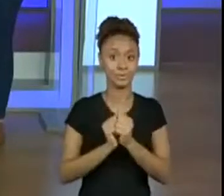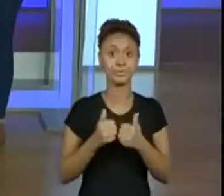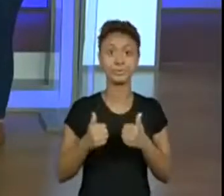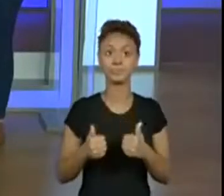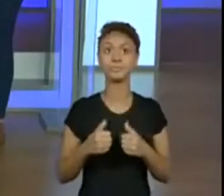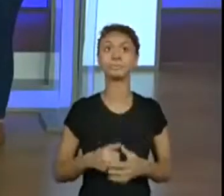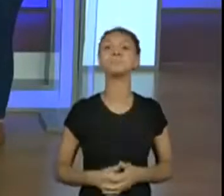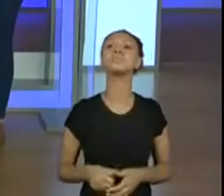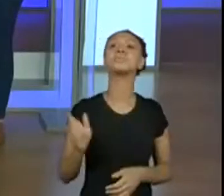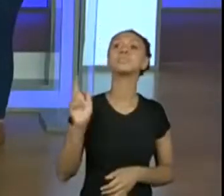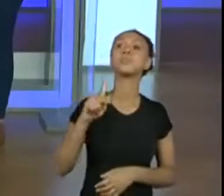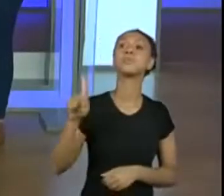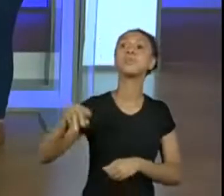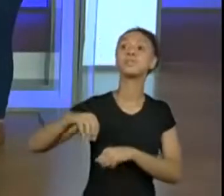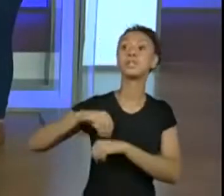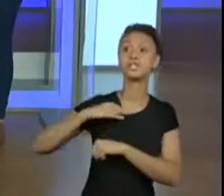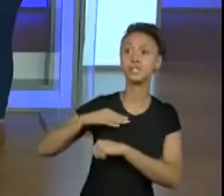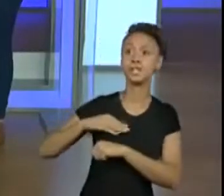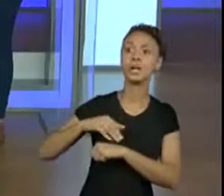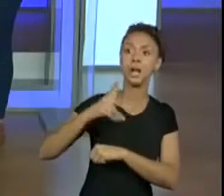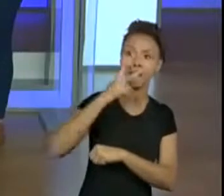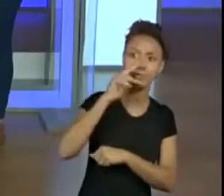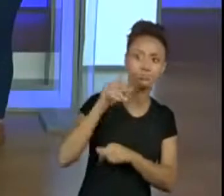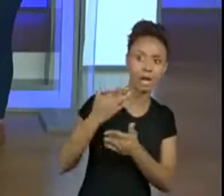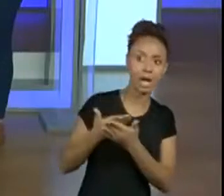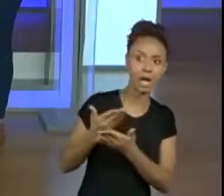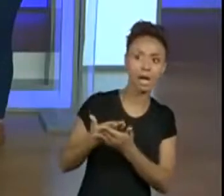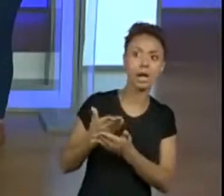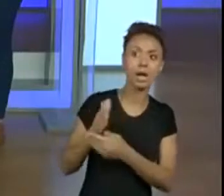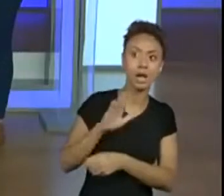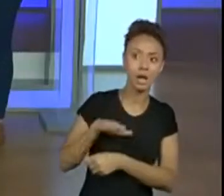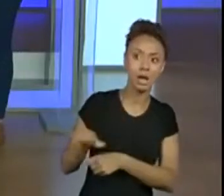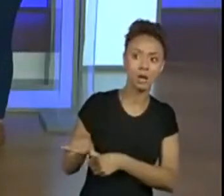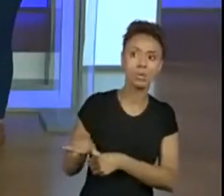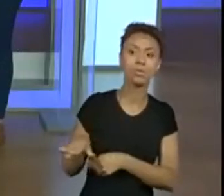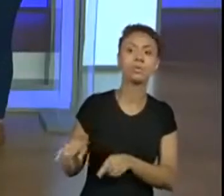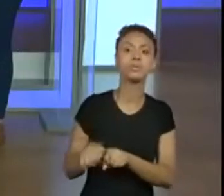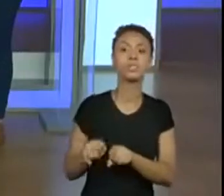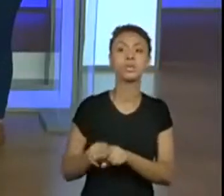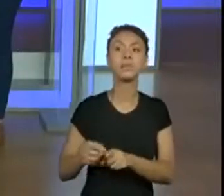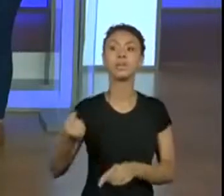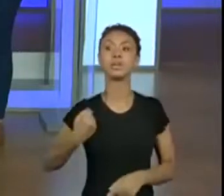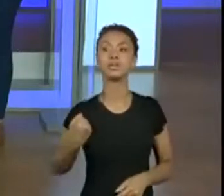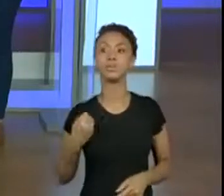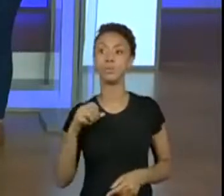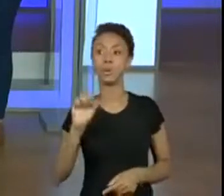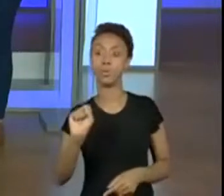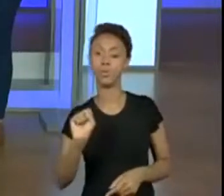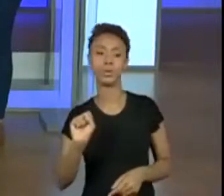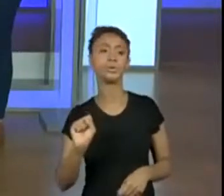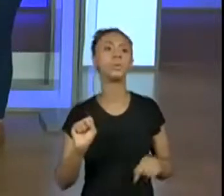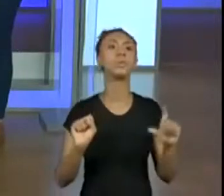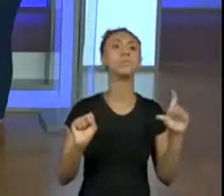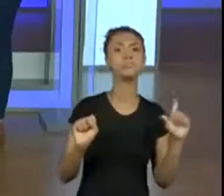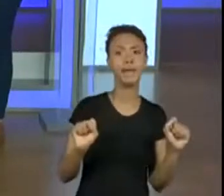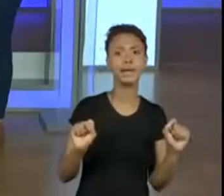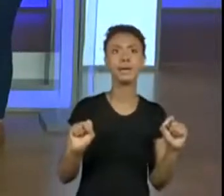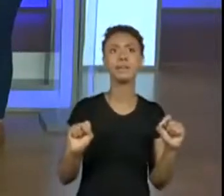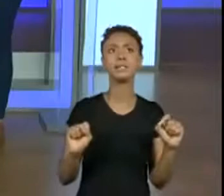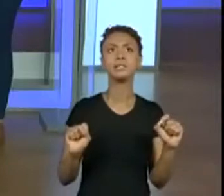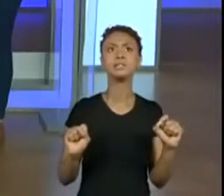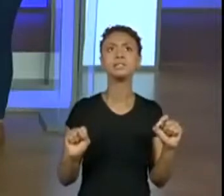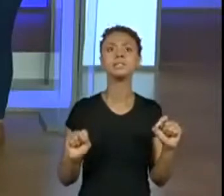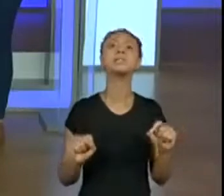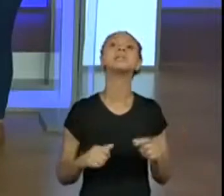professora até deu uma dica, que a gente acredita que seja dos alunos juntos, interagindo, a 8 e a 10. Esse professor escolhe uma para a gente, aparece,